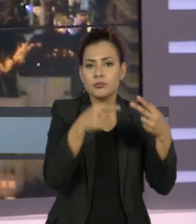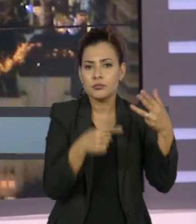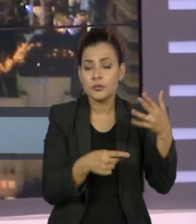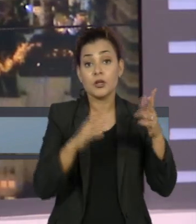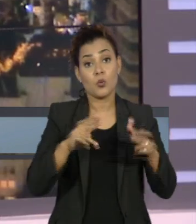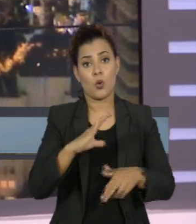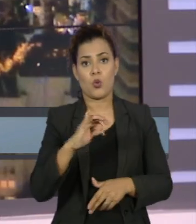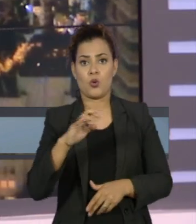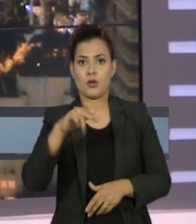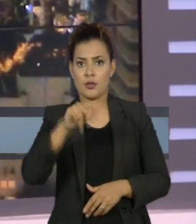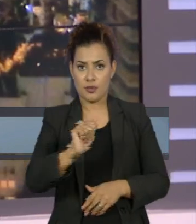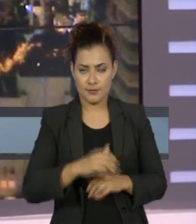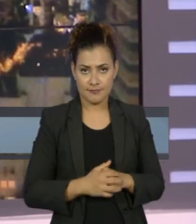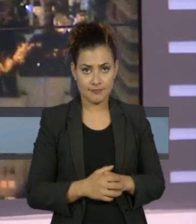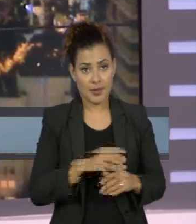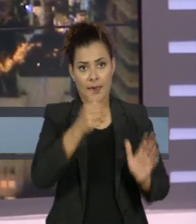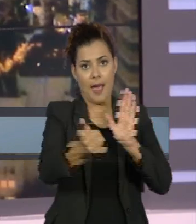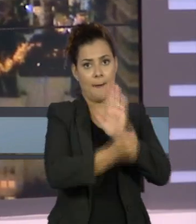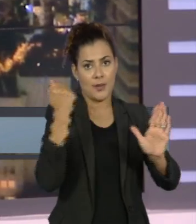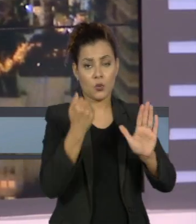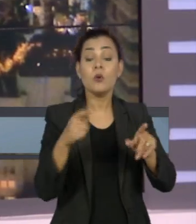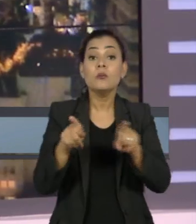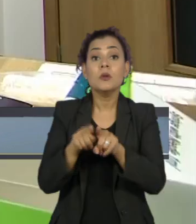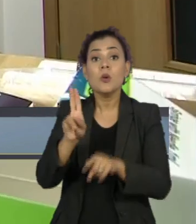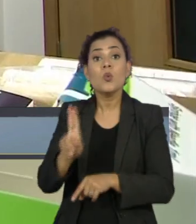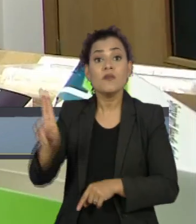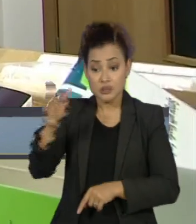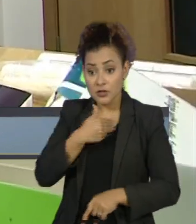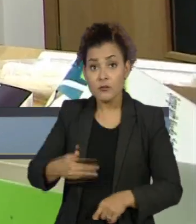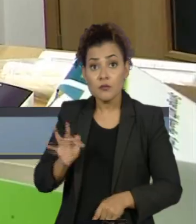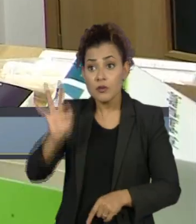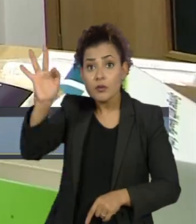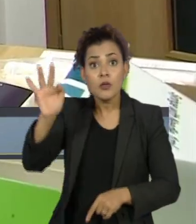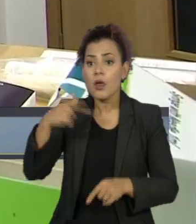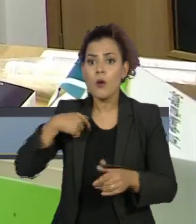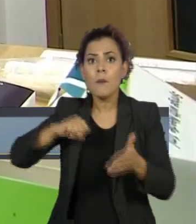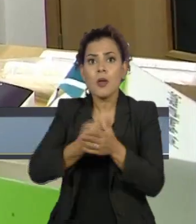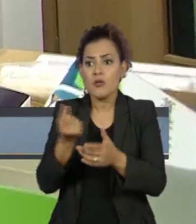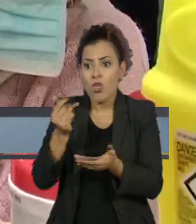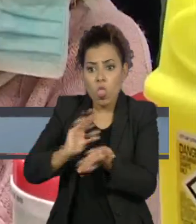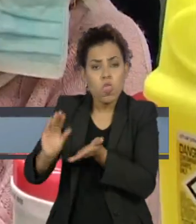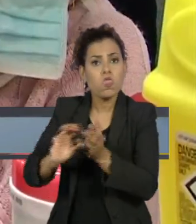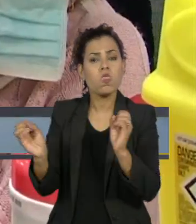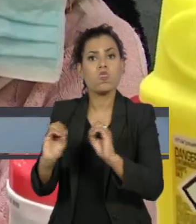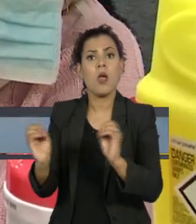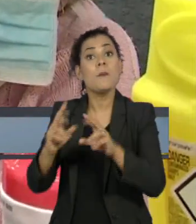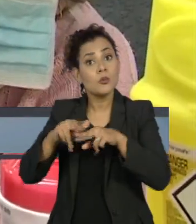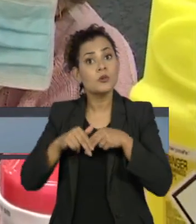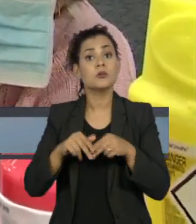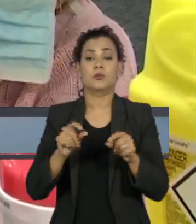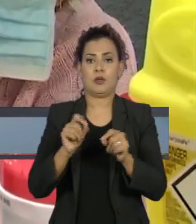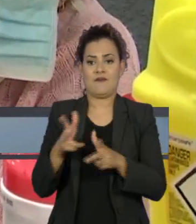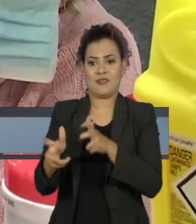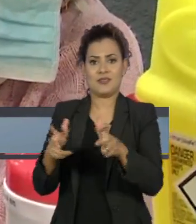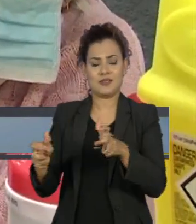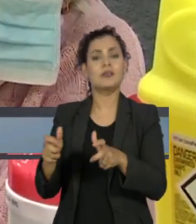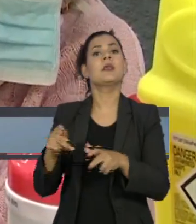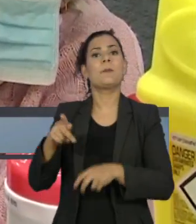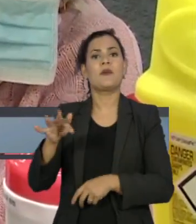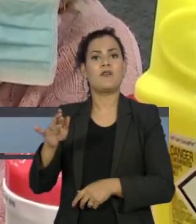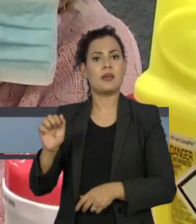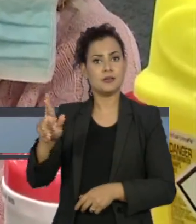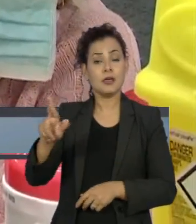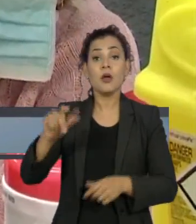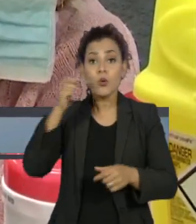sem orçamento, crise se agrava em universidades federais. E vacina desenvolvida pela farmacêutica Pfizer consegue neutralizar